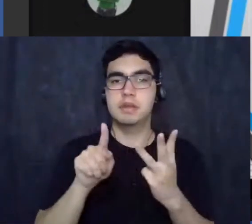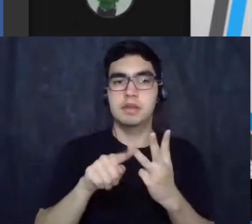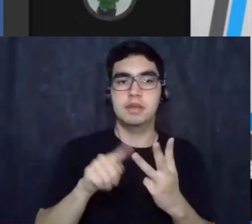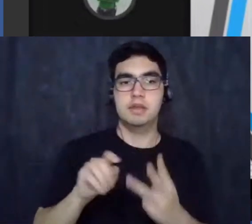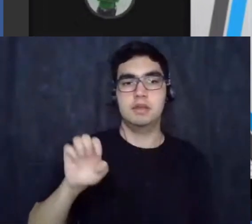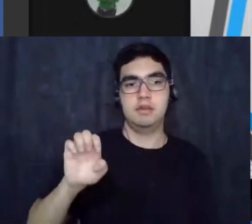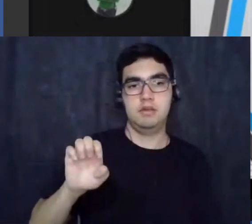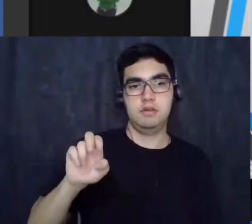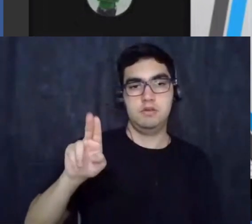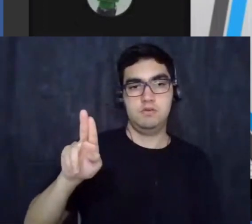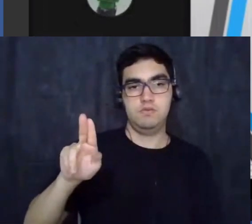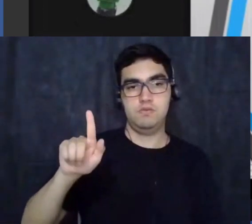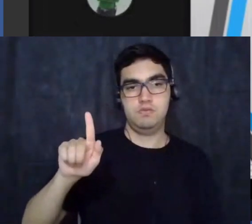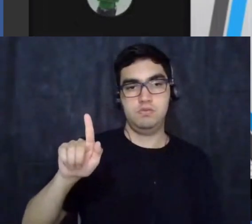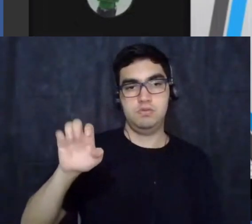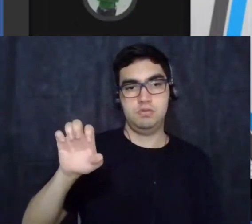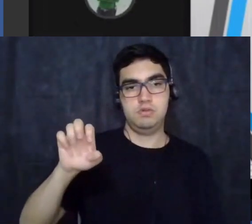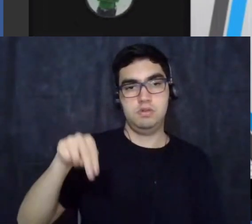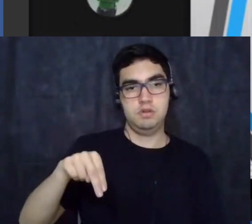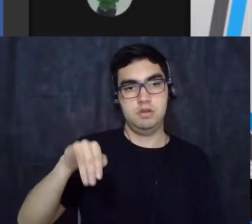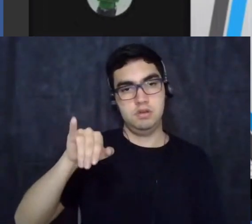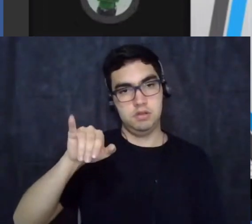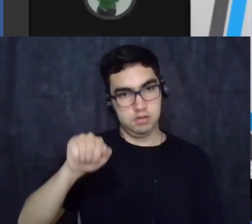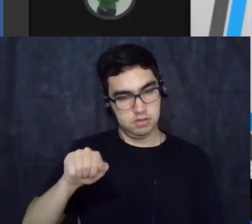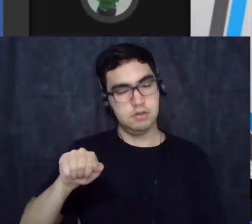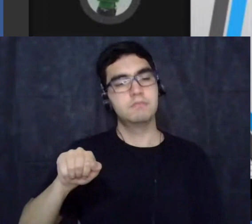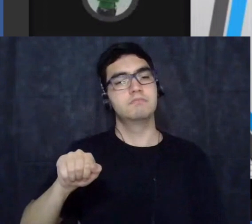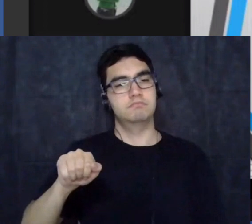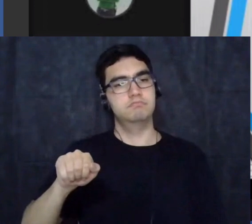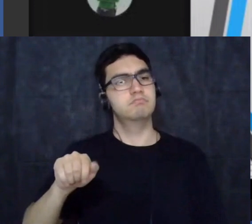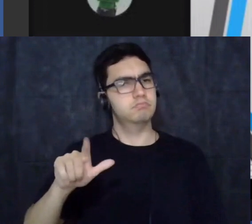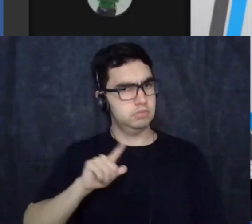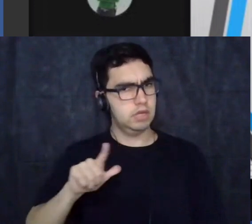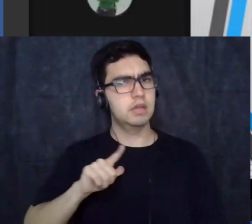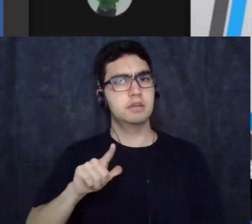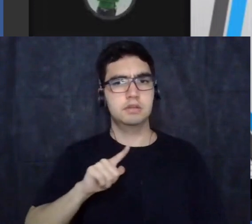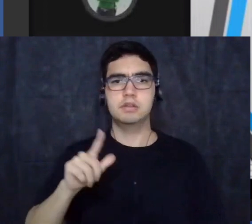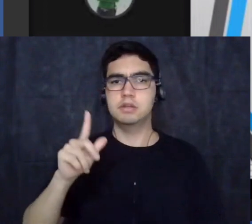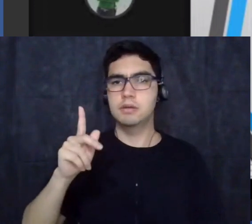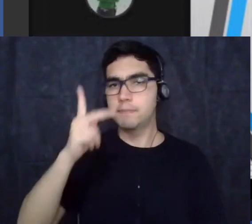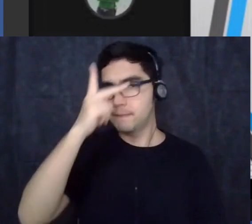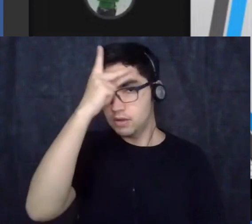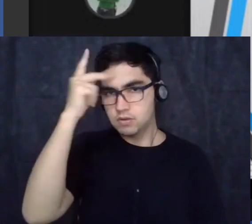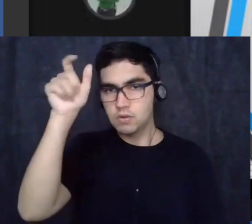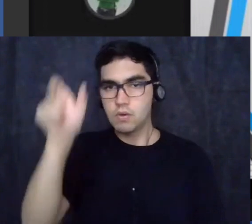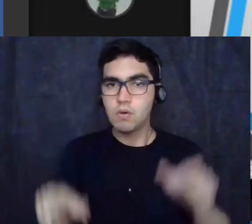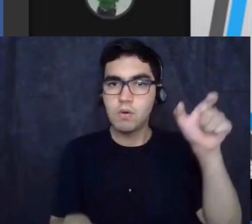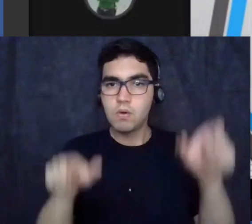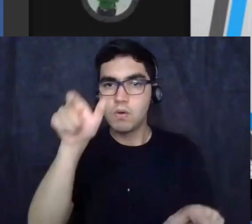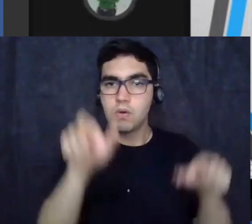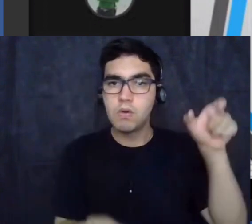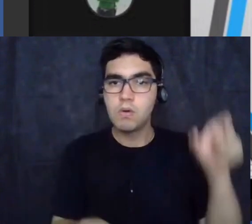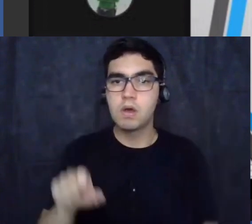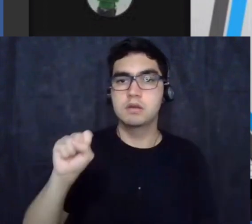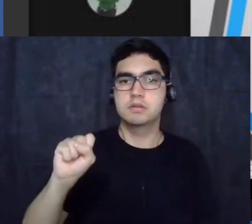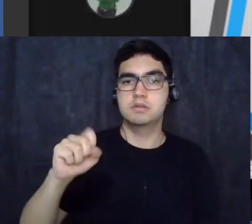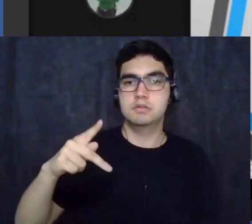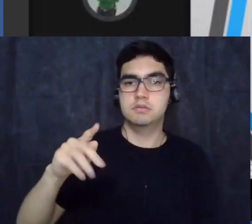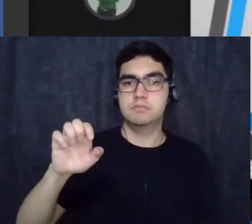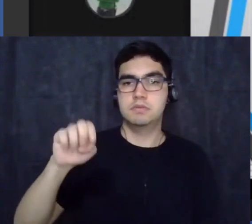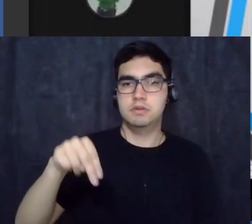alguns desses pensadores, Spencer, Chamberlain, Guineau,